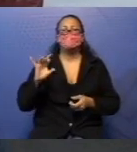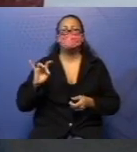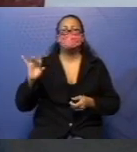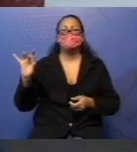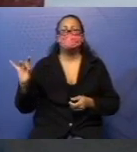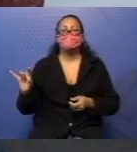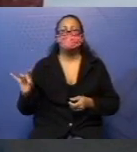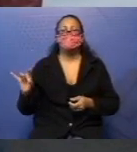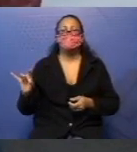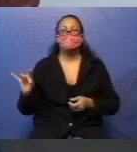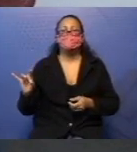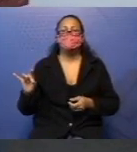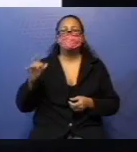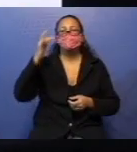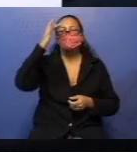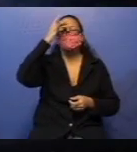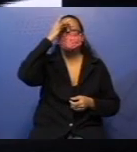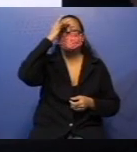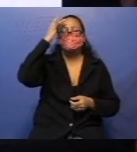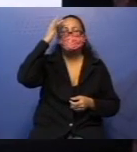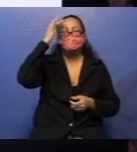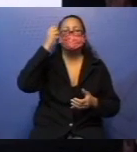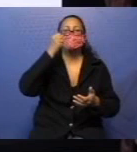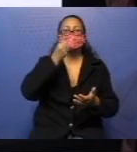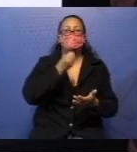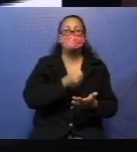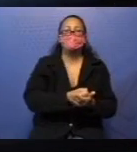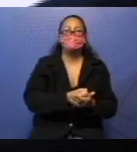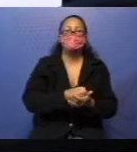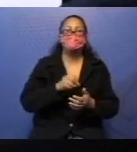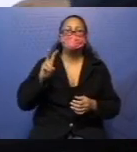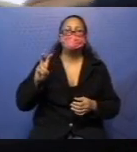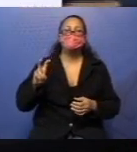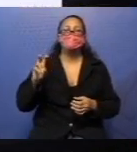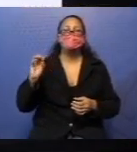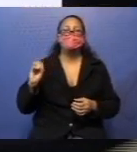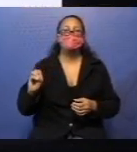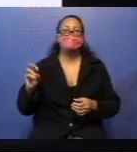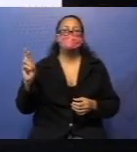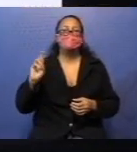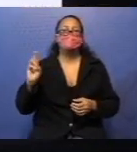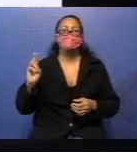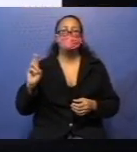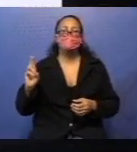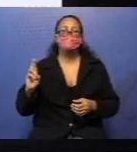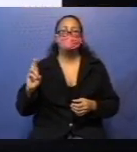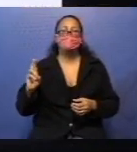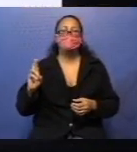participante pagou 50 reais por convite.